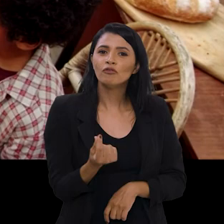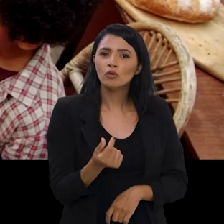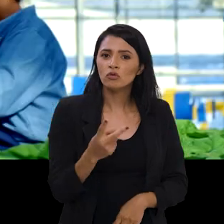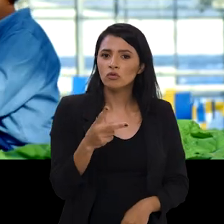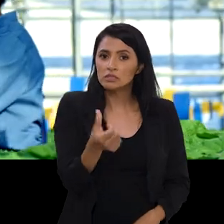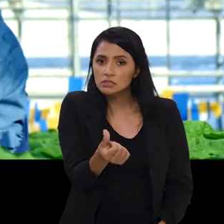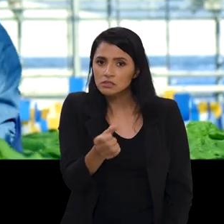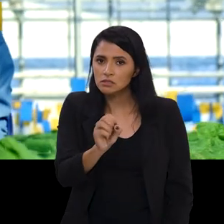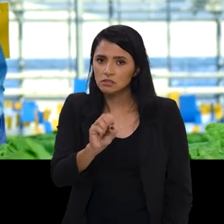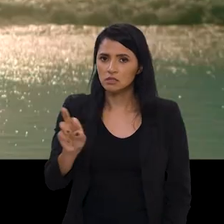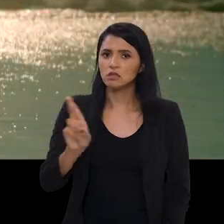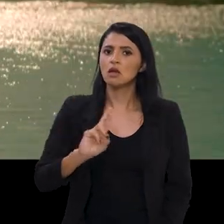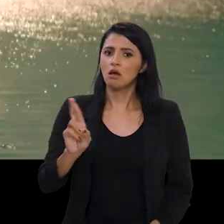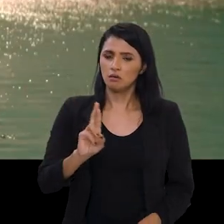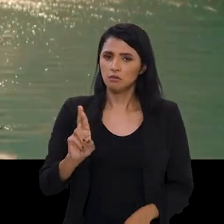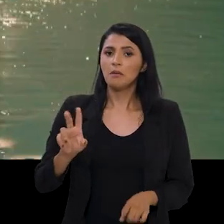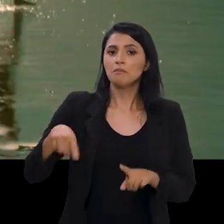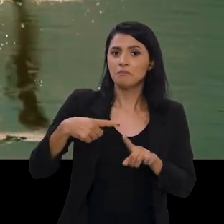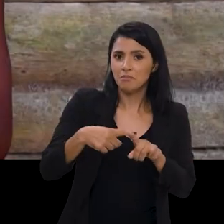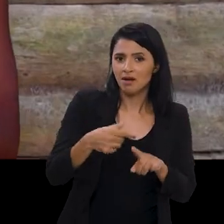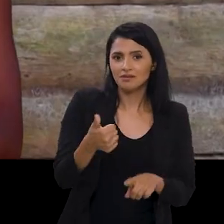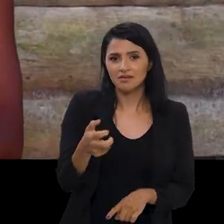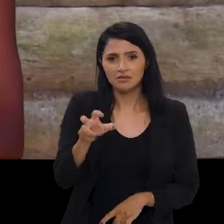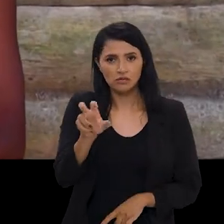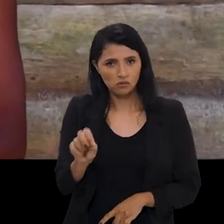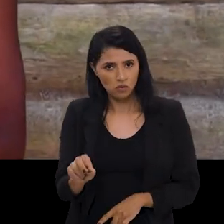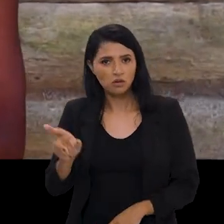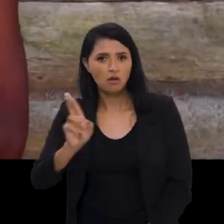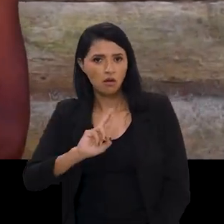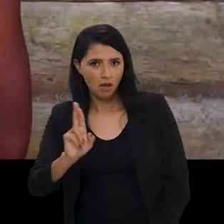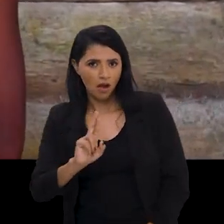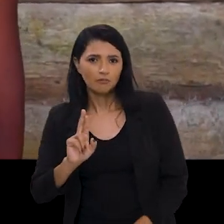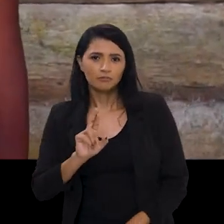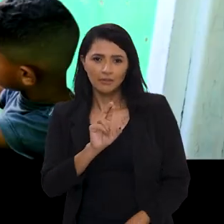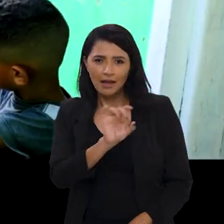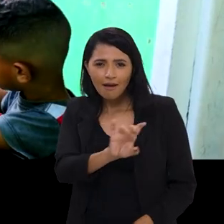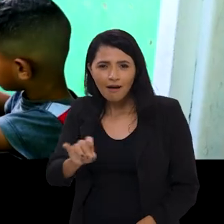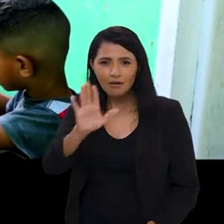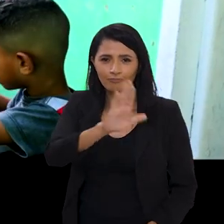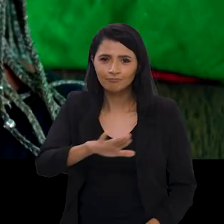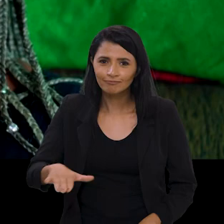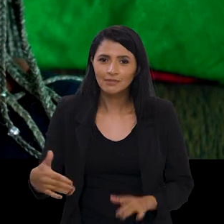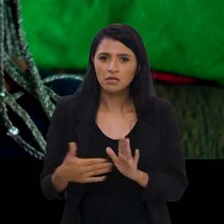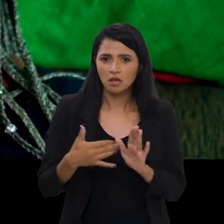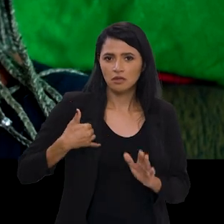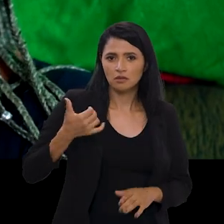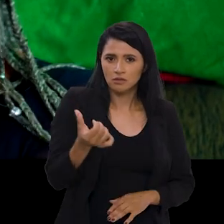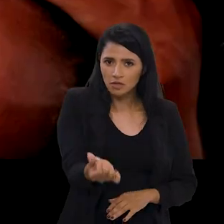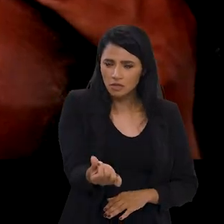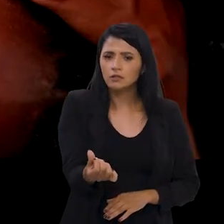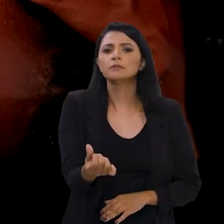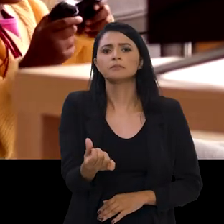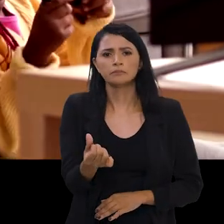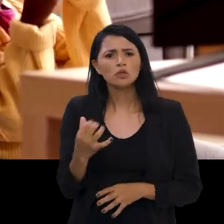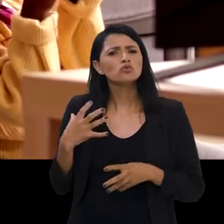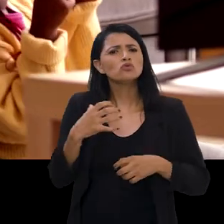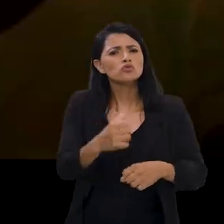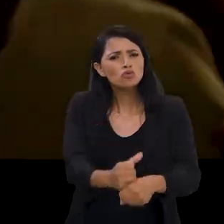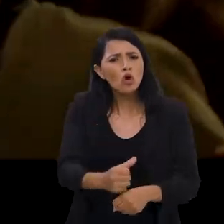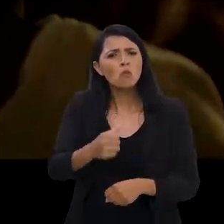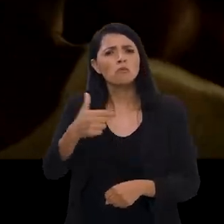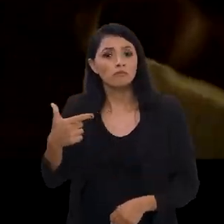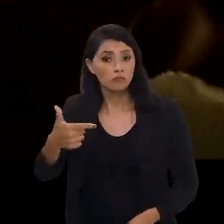Uma novidade é o adicional de R$ 150 por cada criança até 6 anos. Ao todo